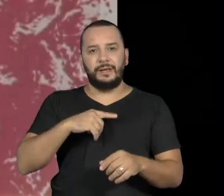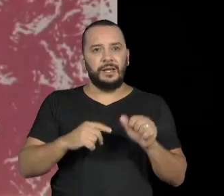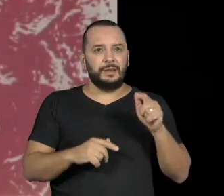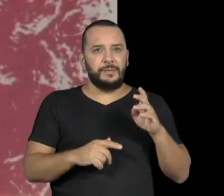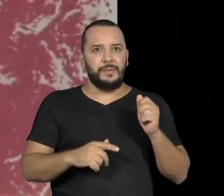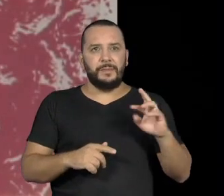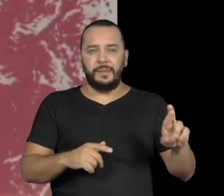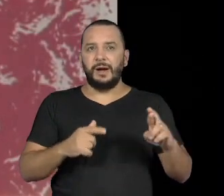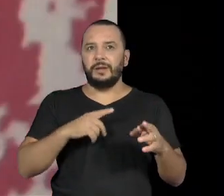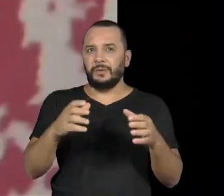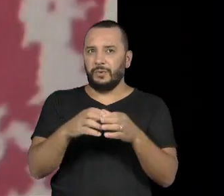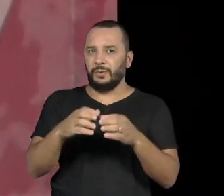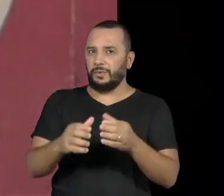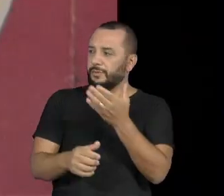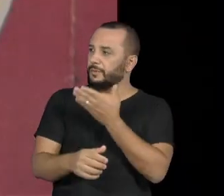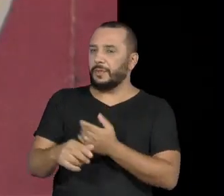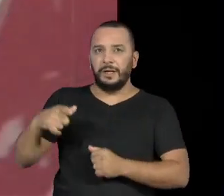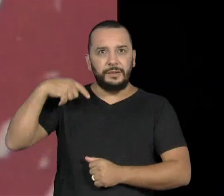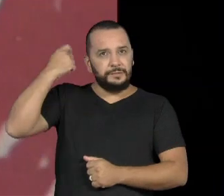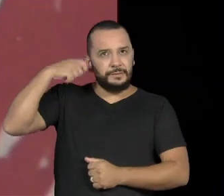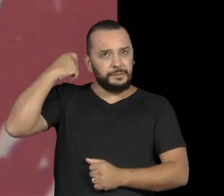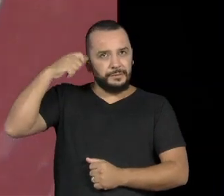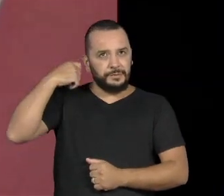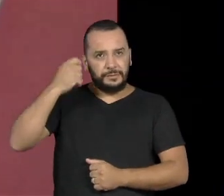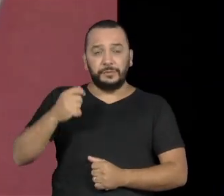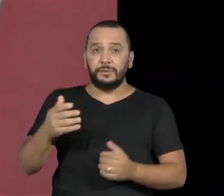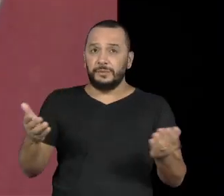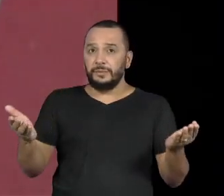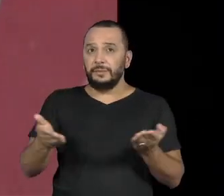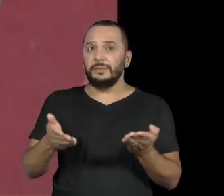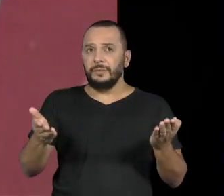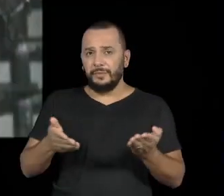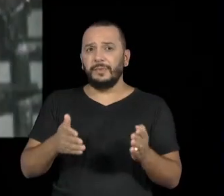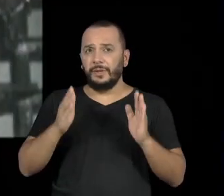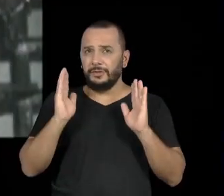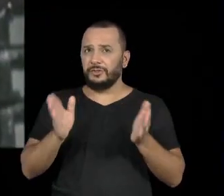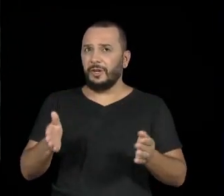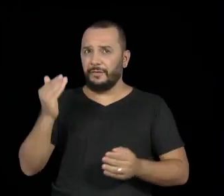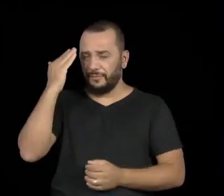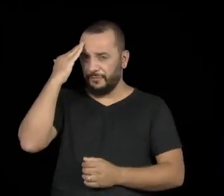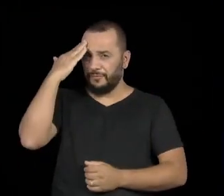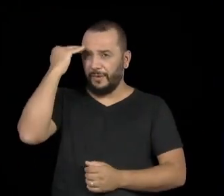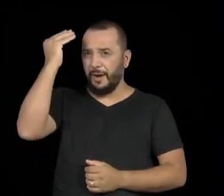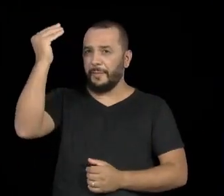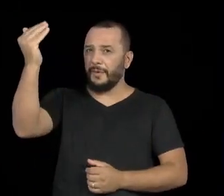e com um elenco recheado de atores, hoje, muitos deles famosos.